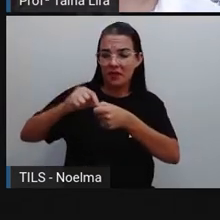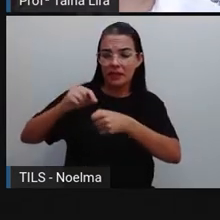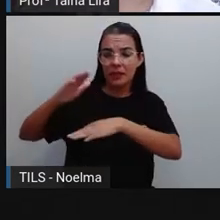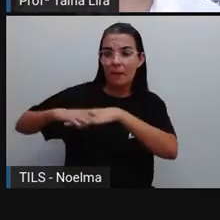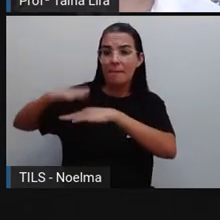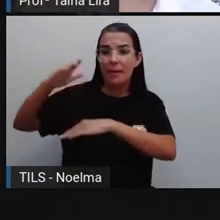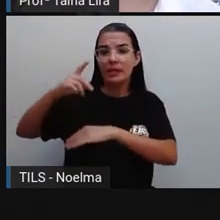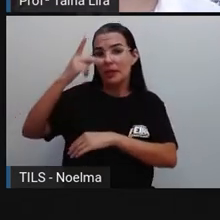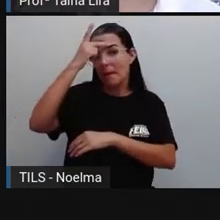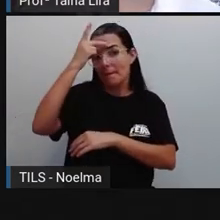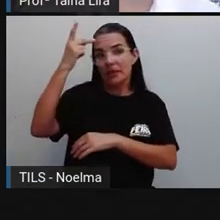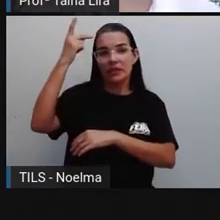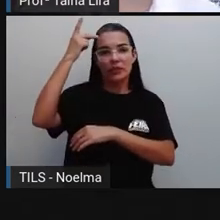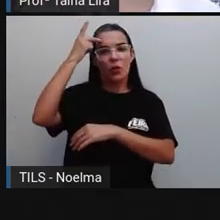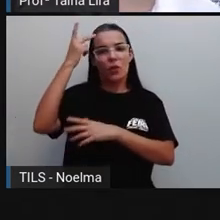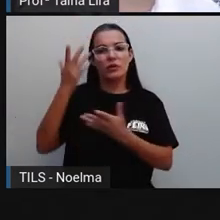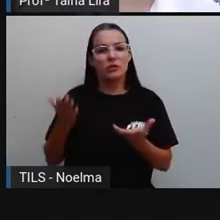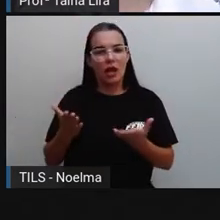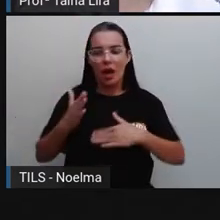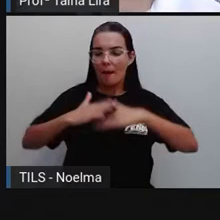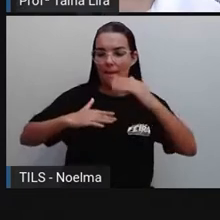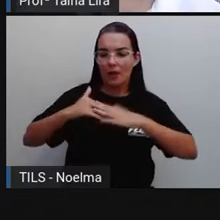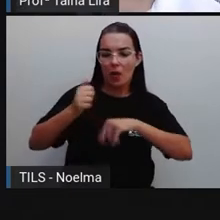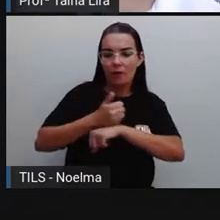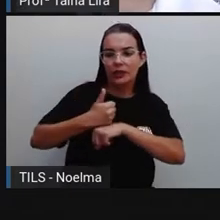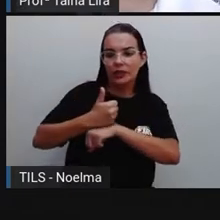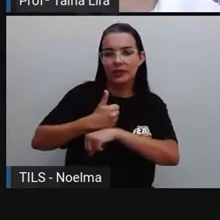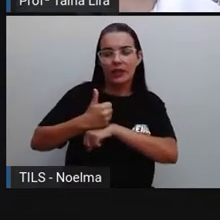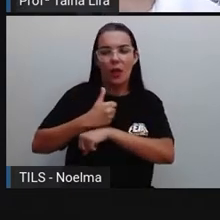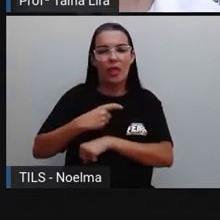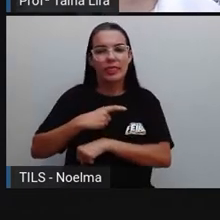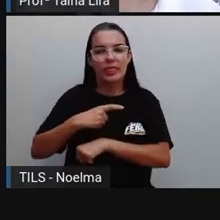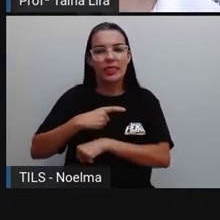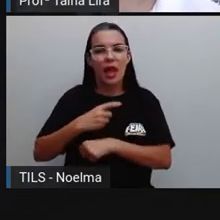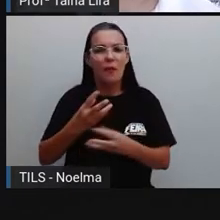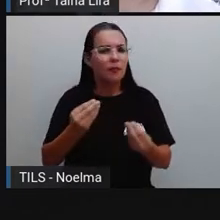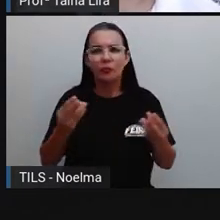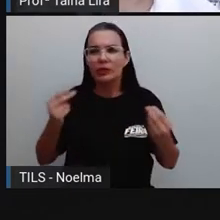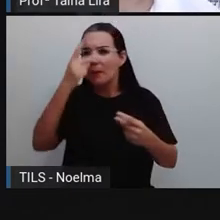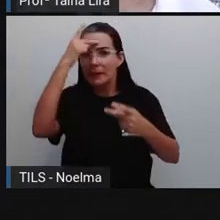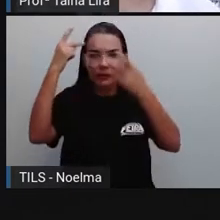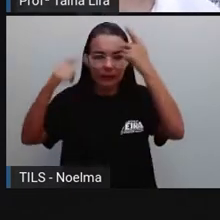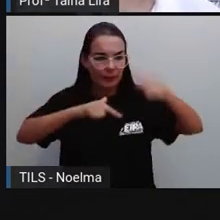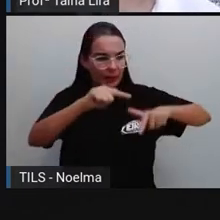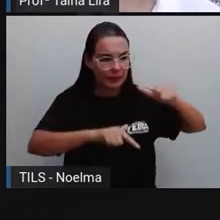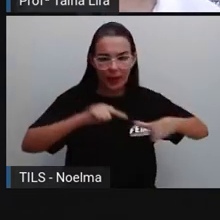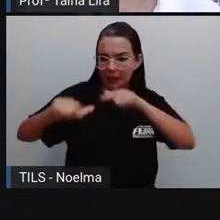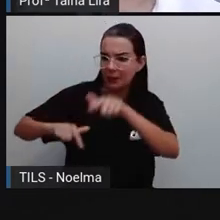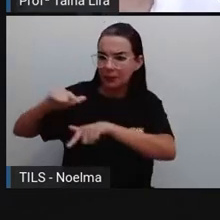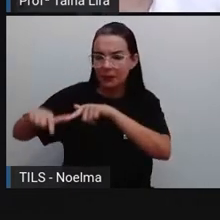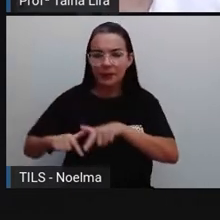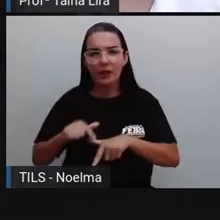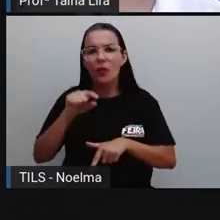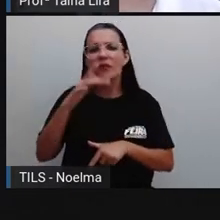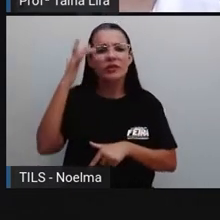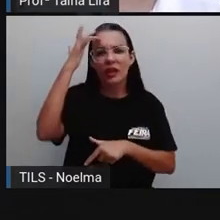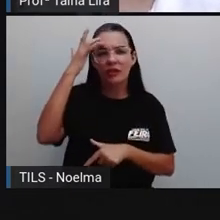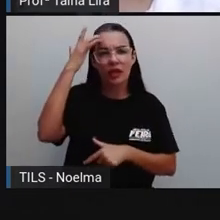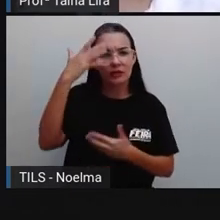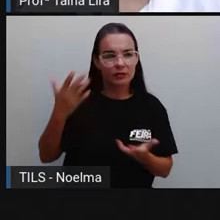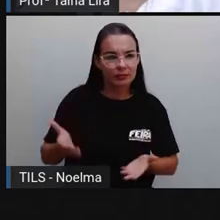mais pessoas? Ou seja, aquelas profissões que tem aí um monte de gente trabalhando. O é que vocês acham?